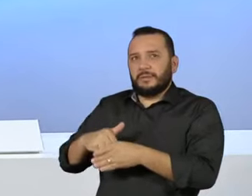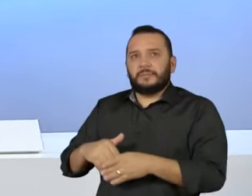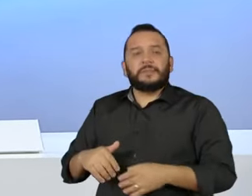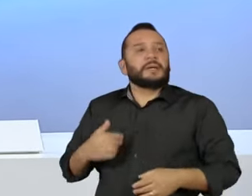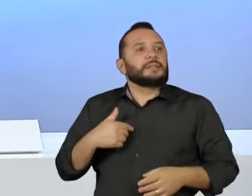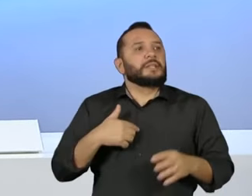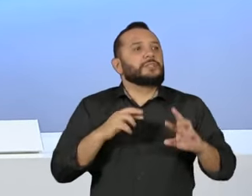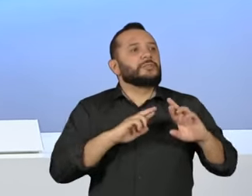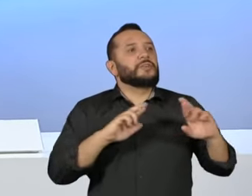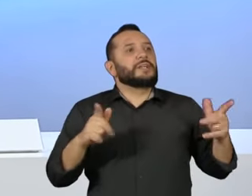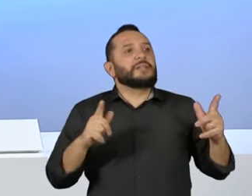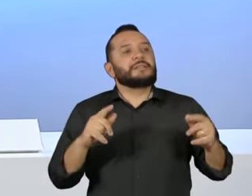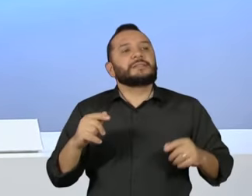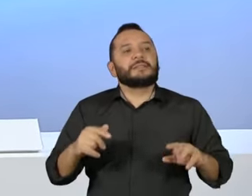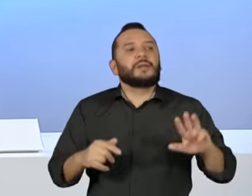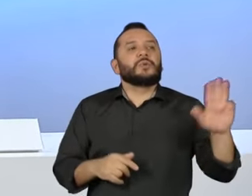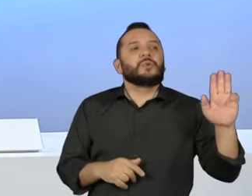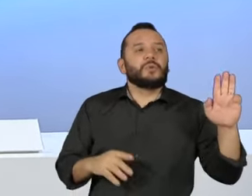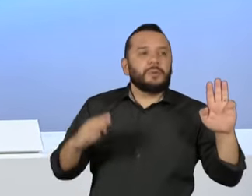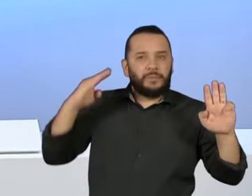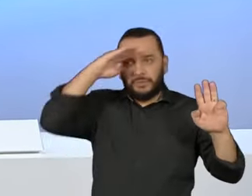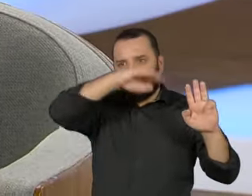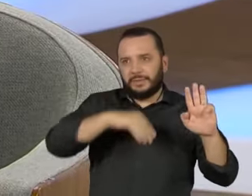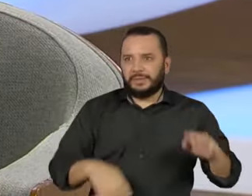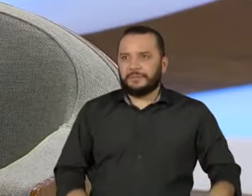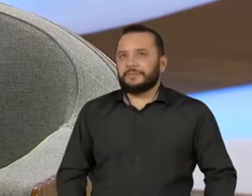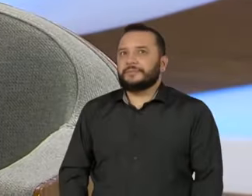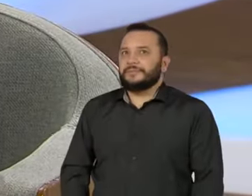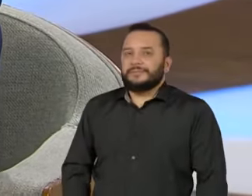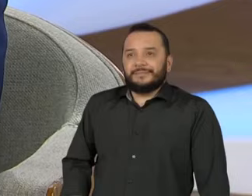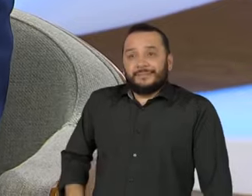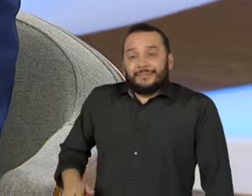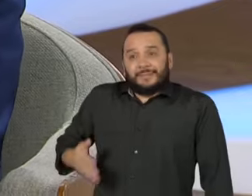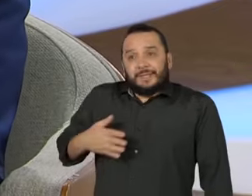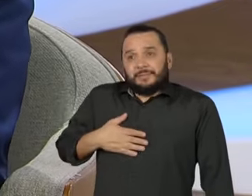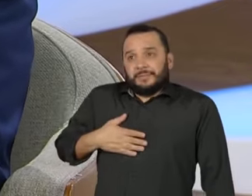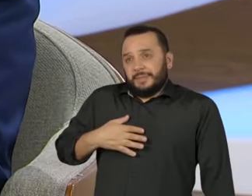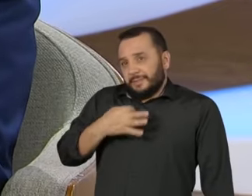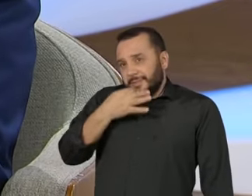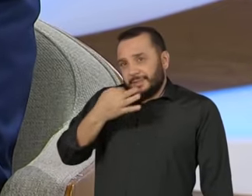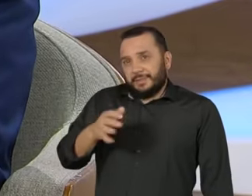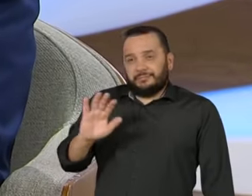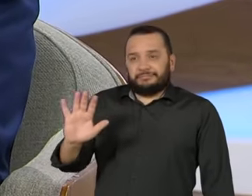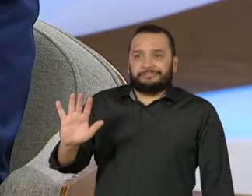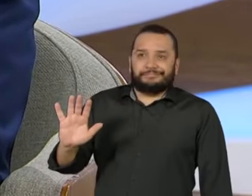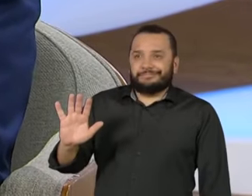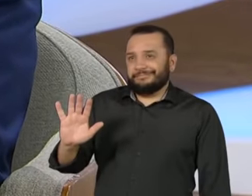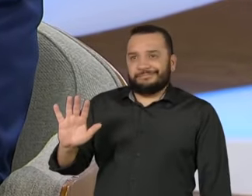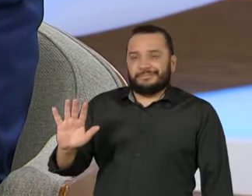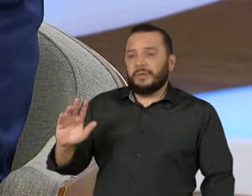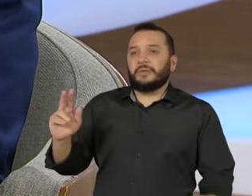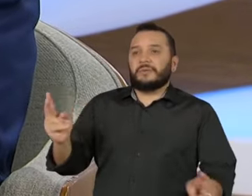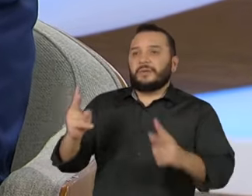diferença dos dois personagens aí que são os protagonistas? Não é o meu caso. O meu caso é valorizar a candidatura da Simone